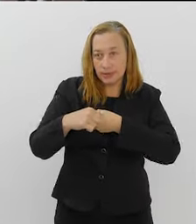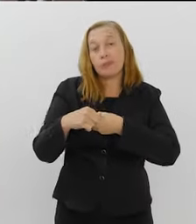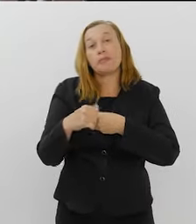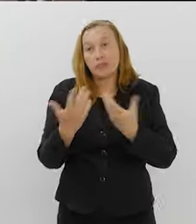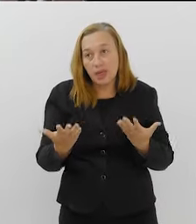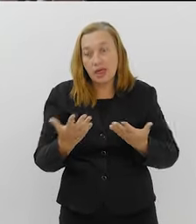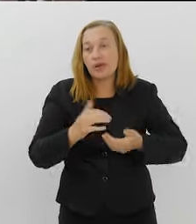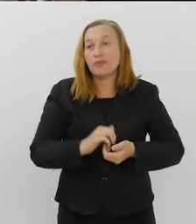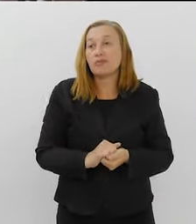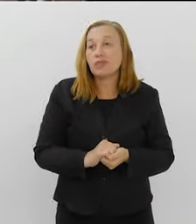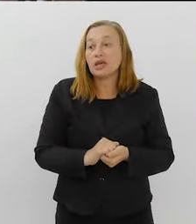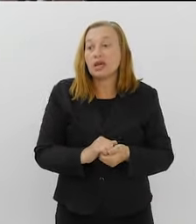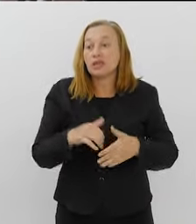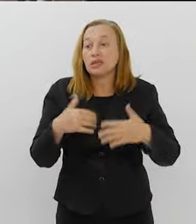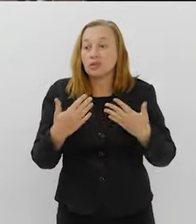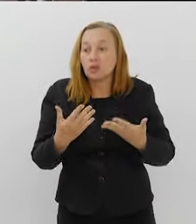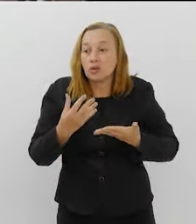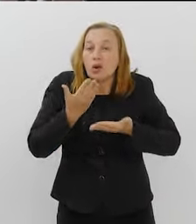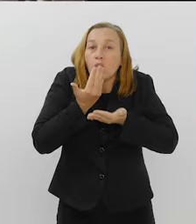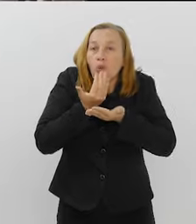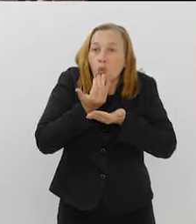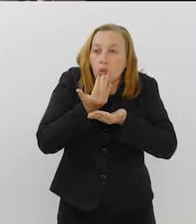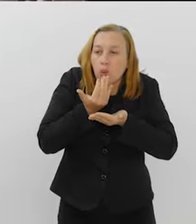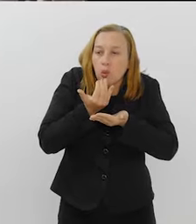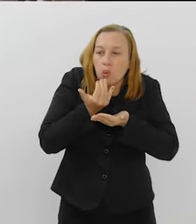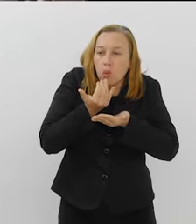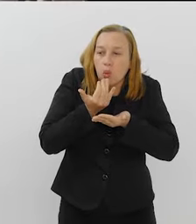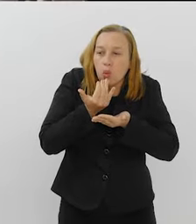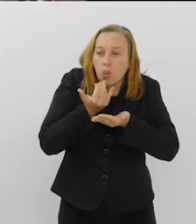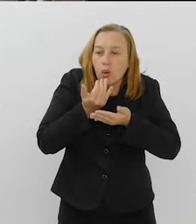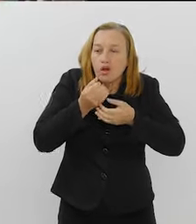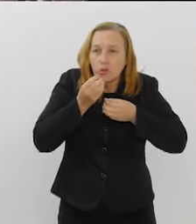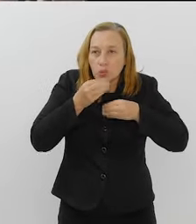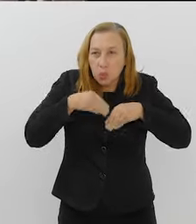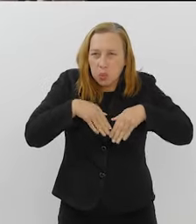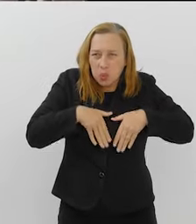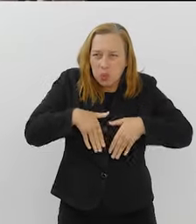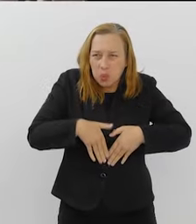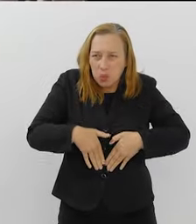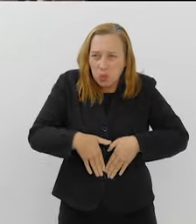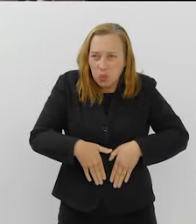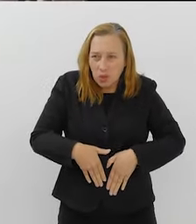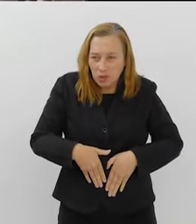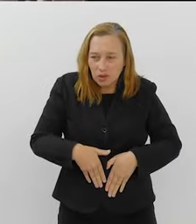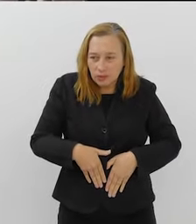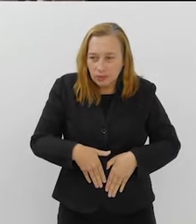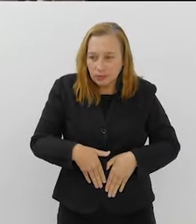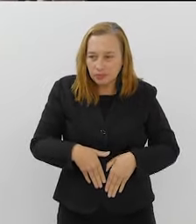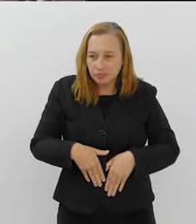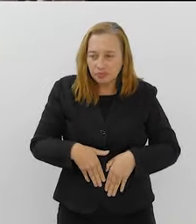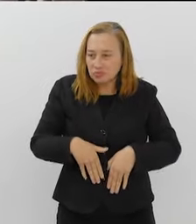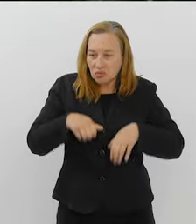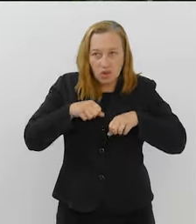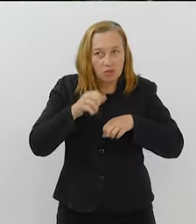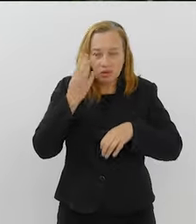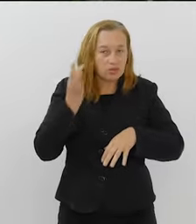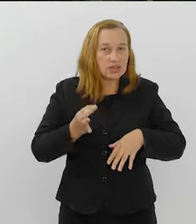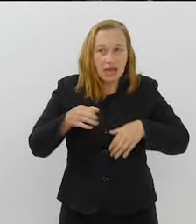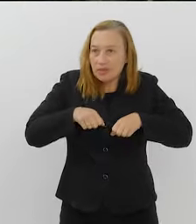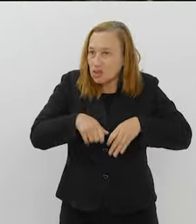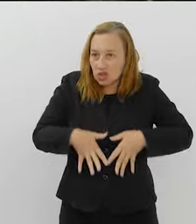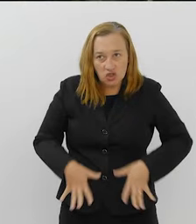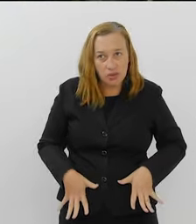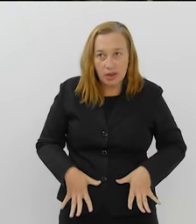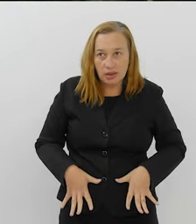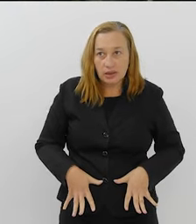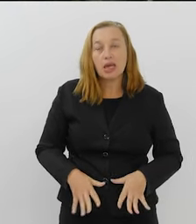tem que absorver, suco gástrico, às vezes tem um cozimento, a gente não sabe dizer se isso chega na circulação das pessoas. É possível